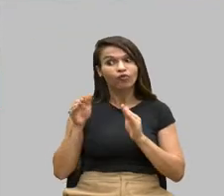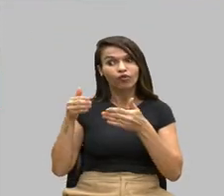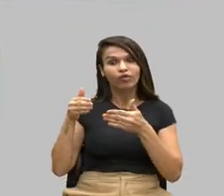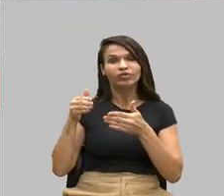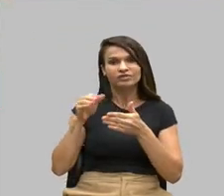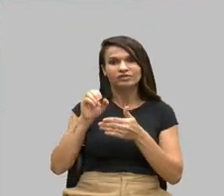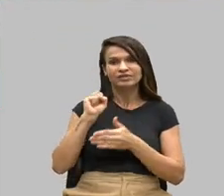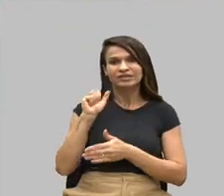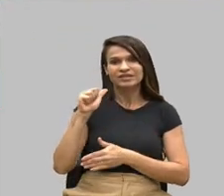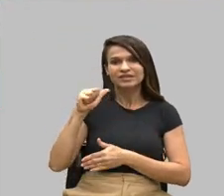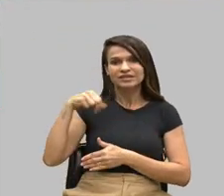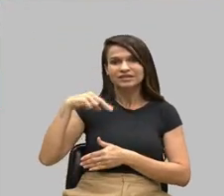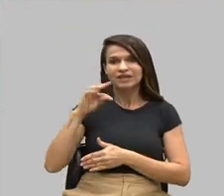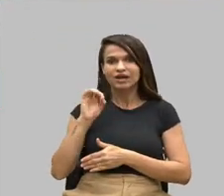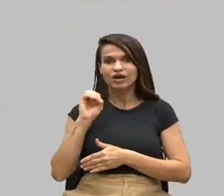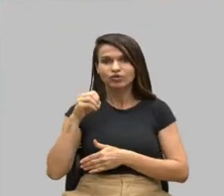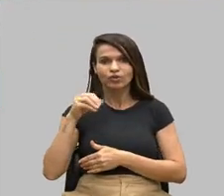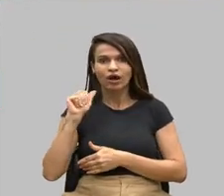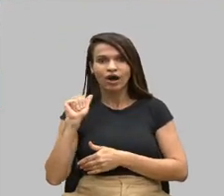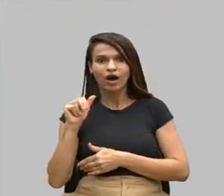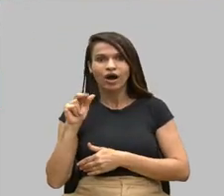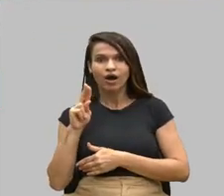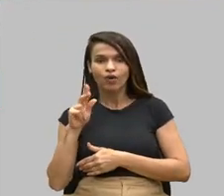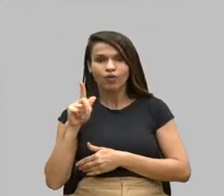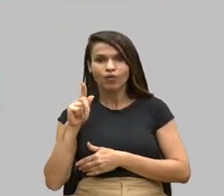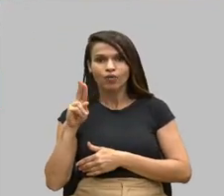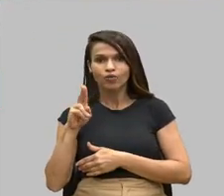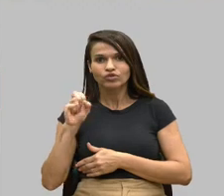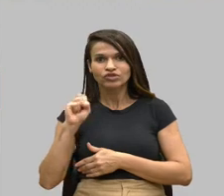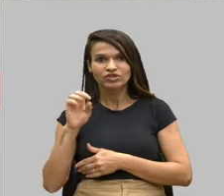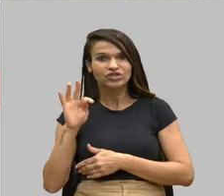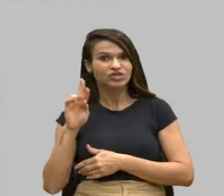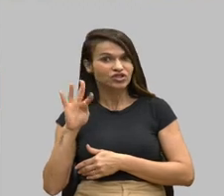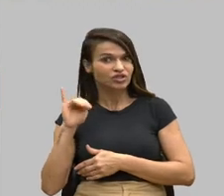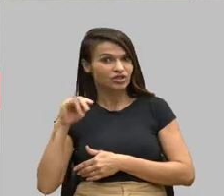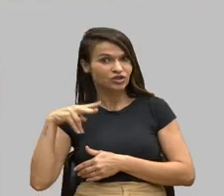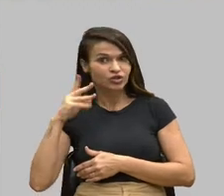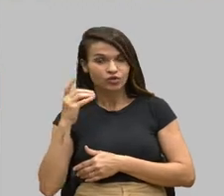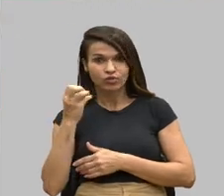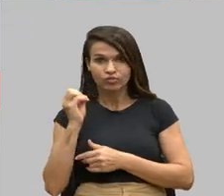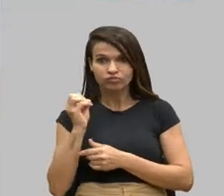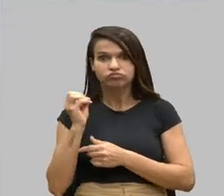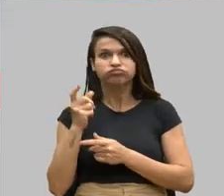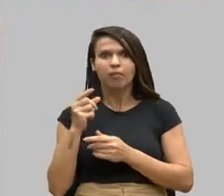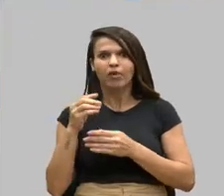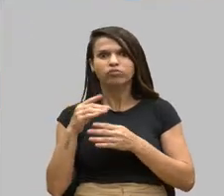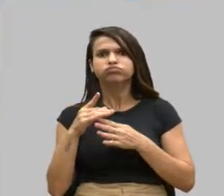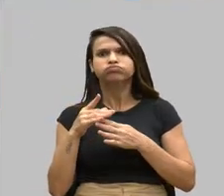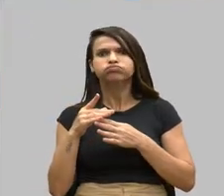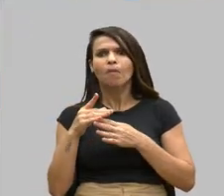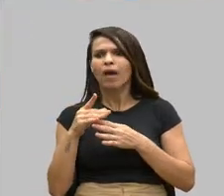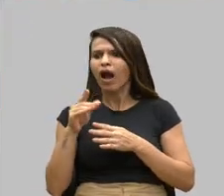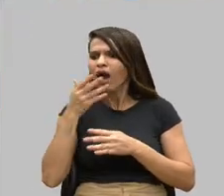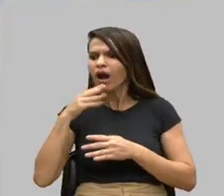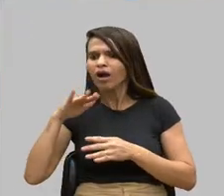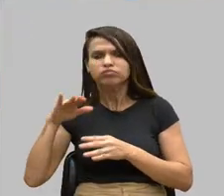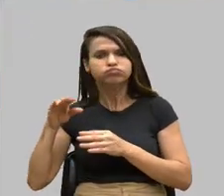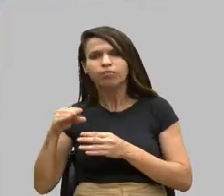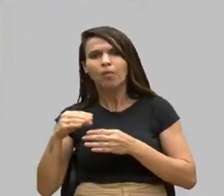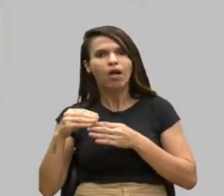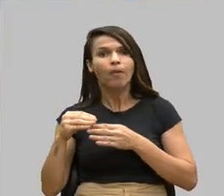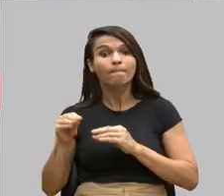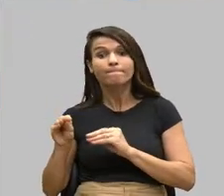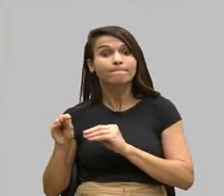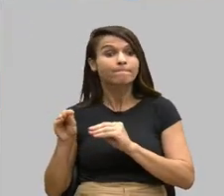pegava essa criança, a matrícula jogava lá para o barreiro. Lá para o barreiro. Tinha uma escola aqui do lado dele. Para quê,